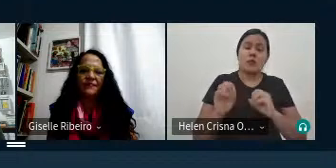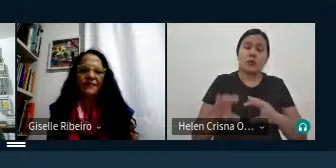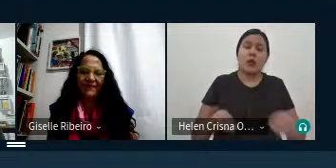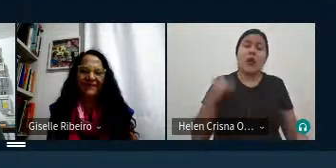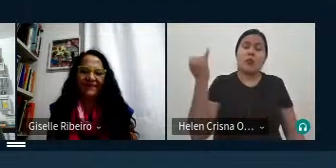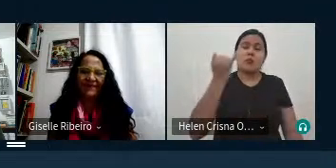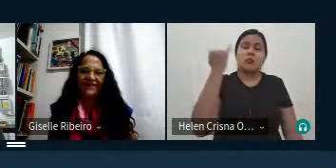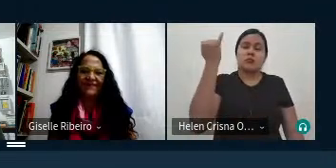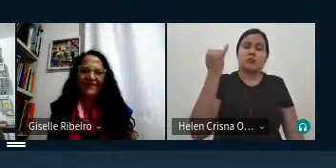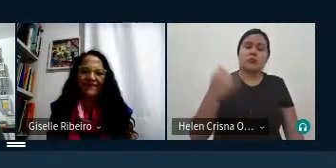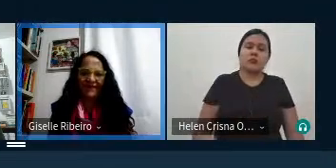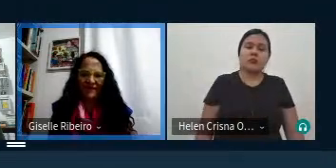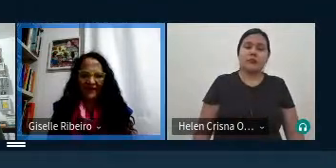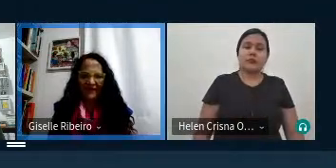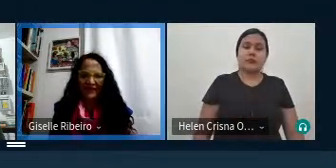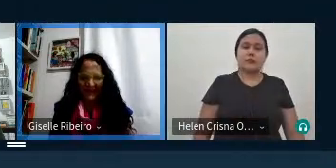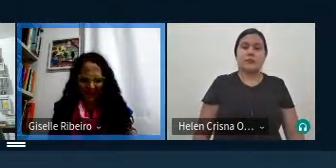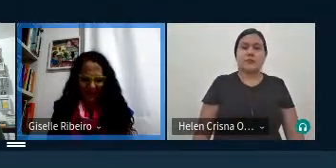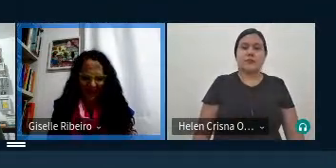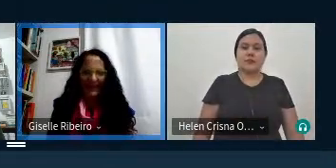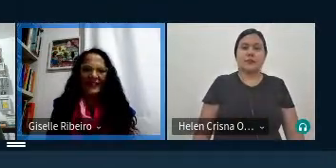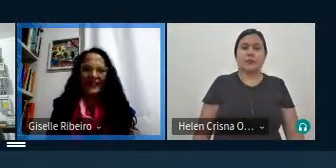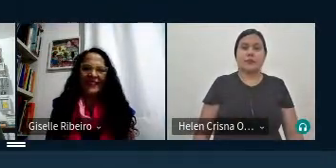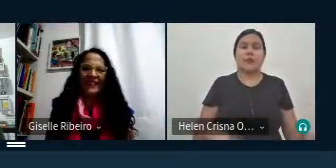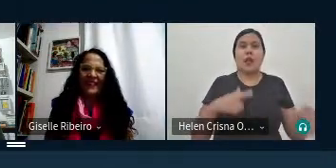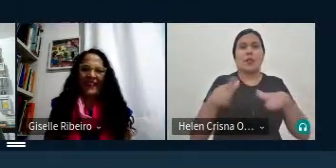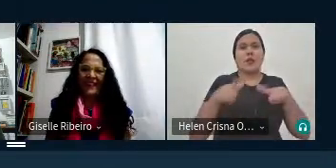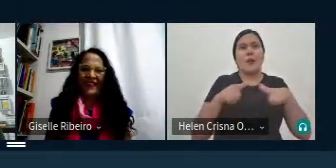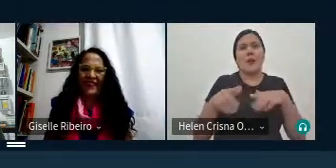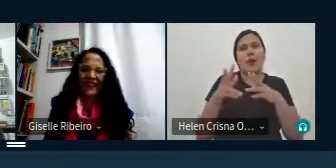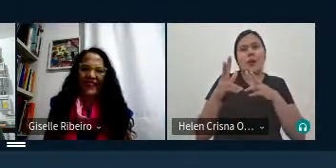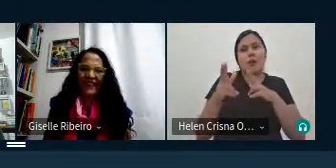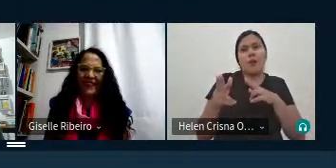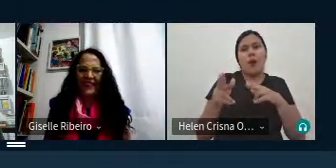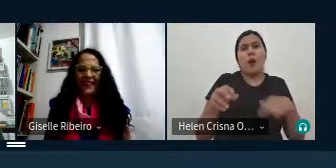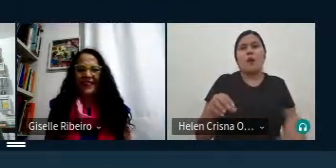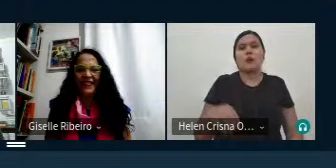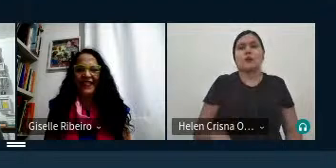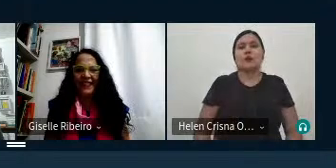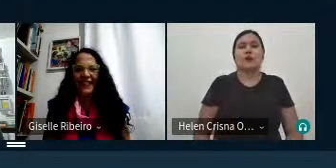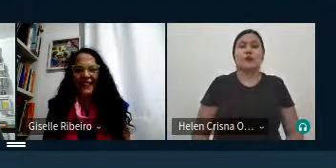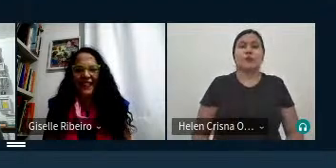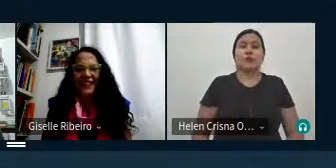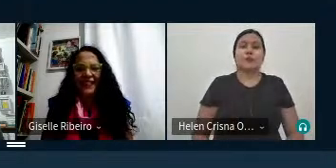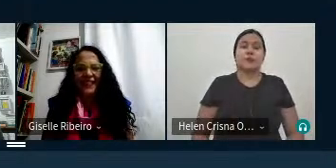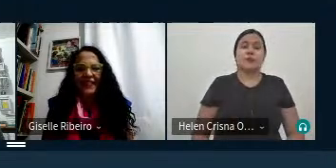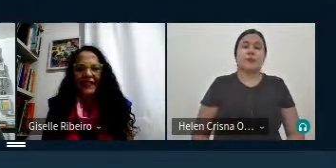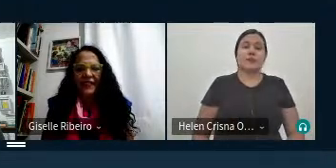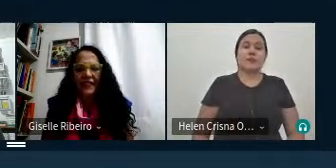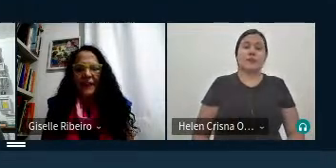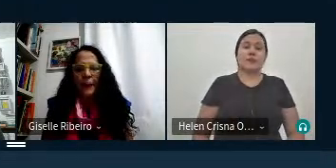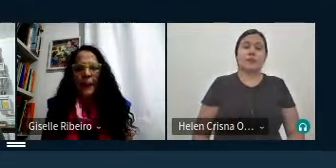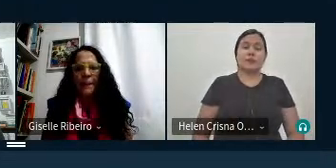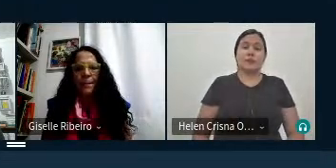importante trabalhos como o também né Márcia nesse sentido muito bom